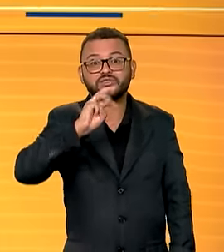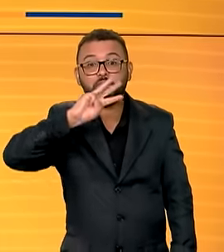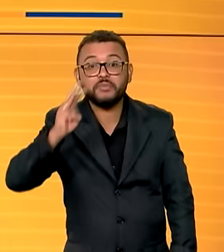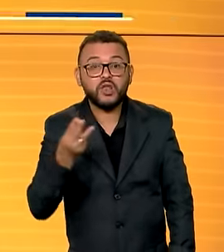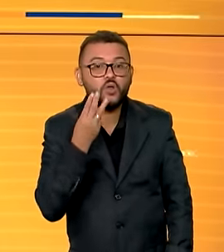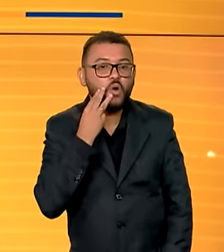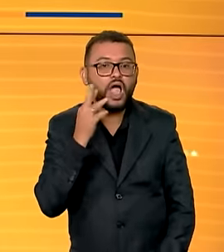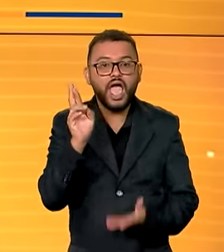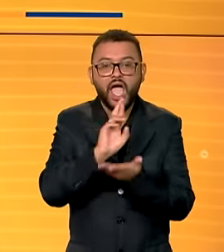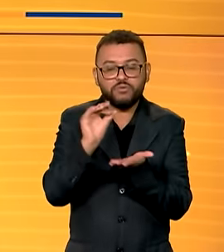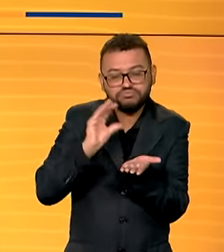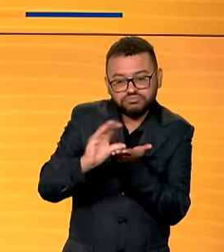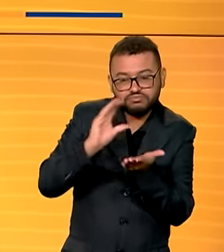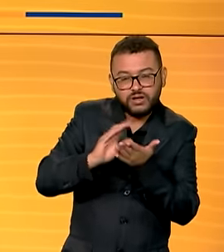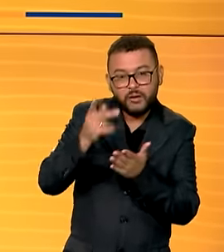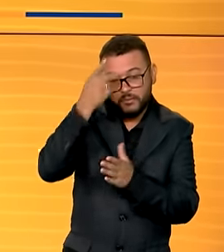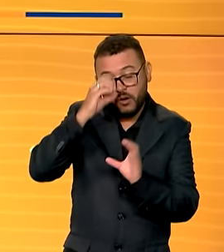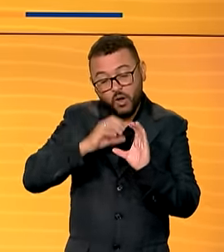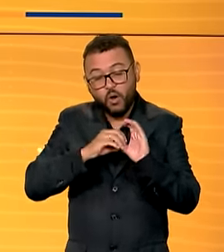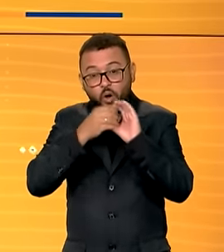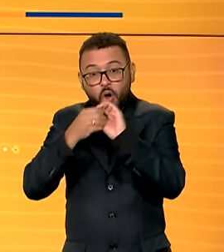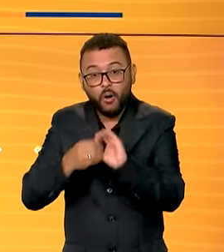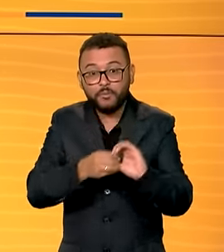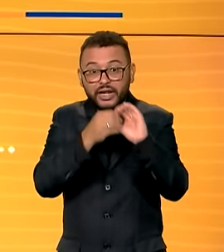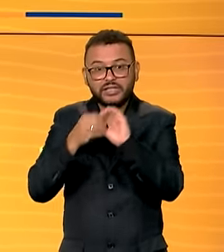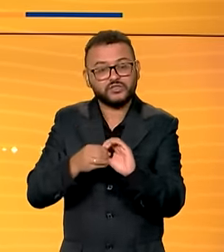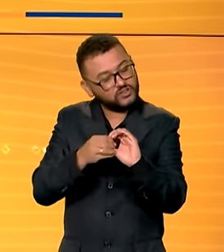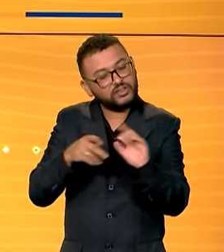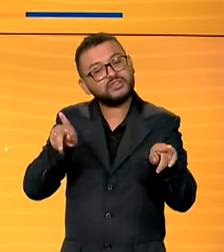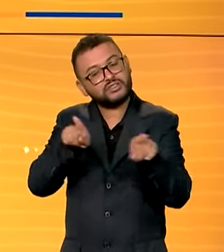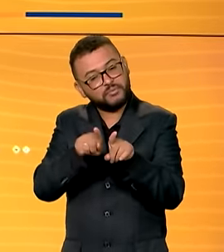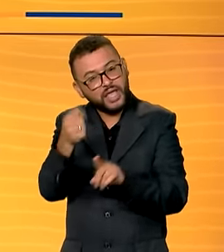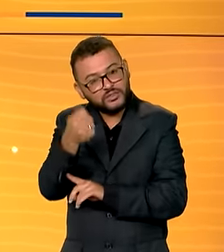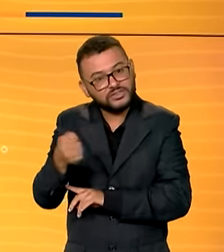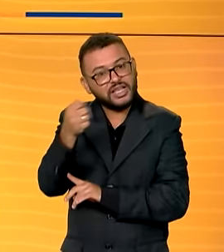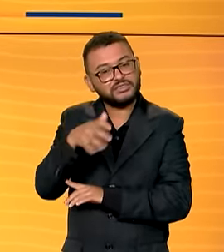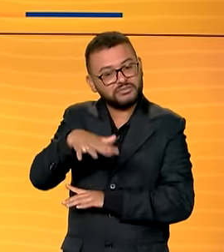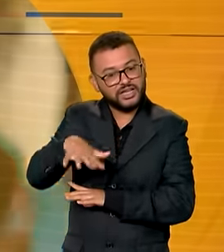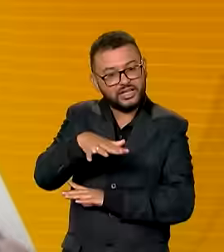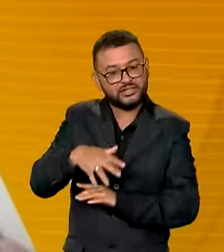de reais em apoio às cooperativas e associações do setor.